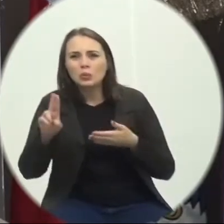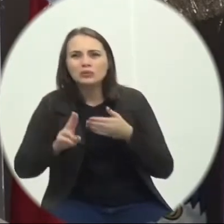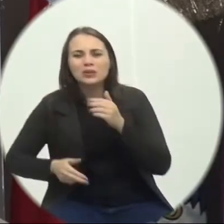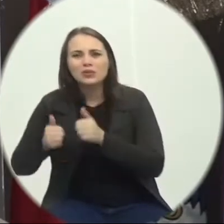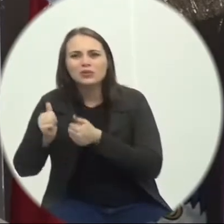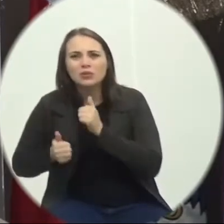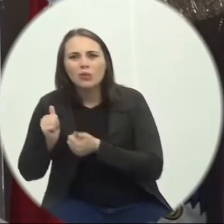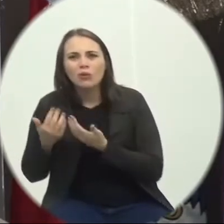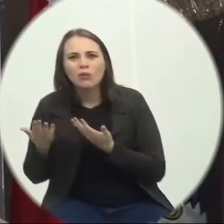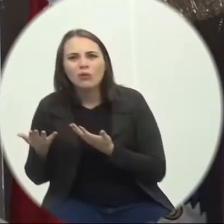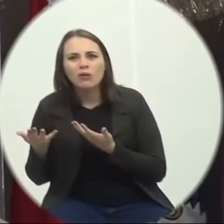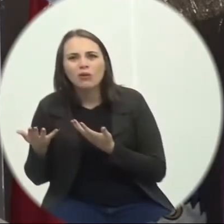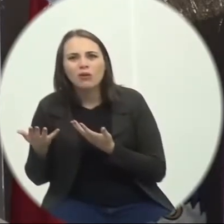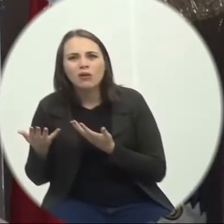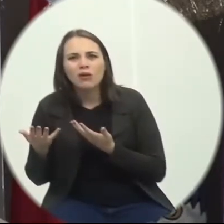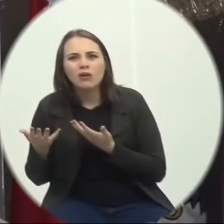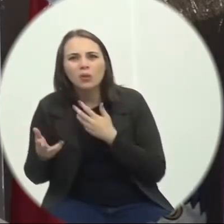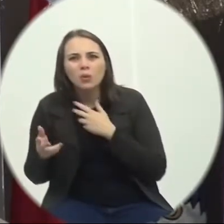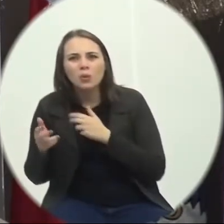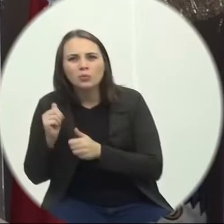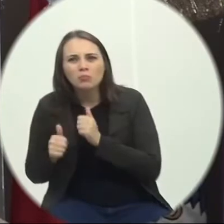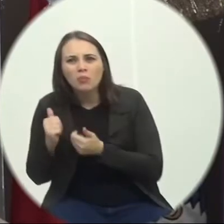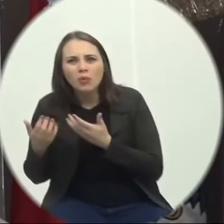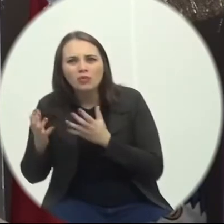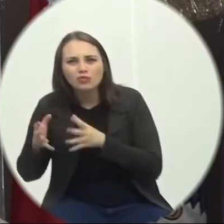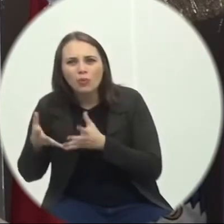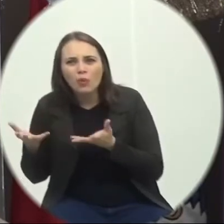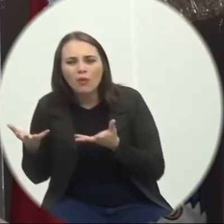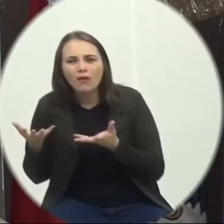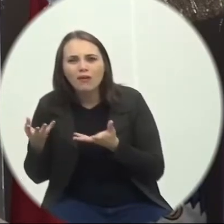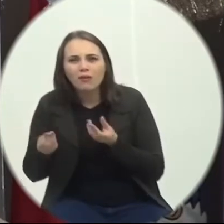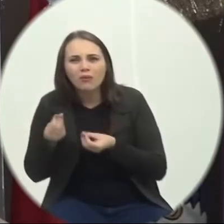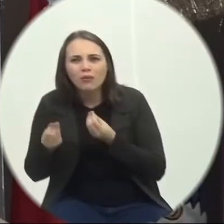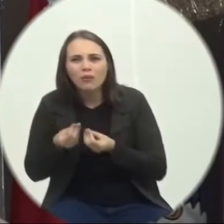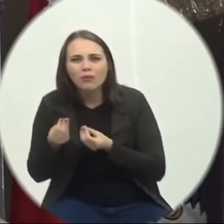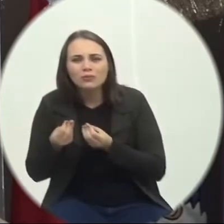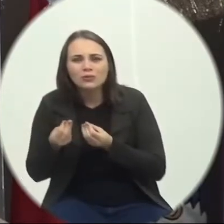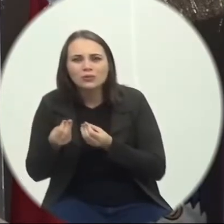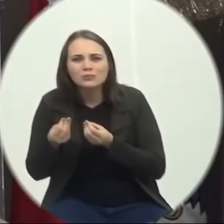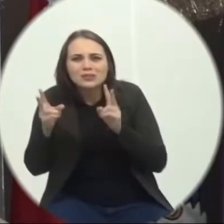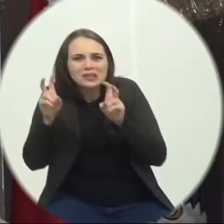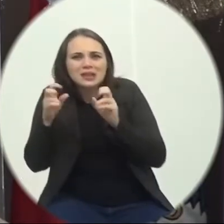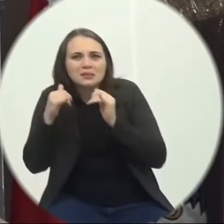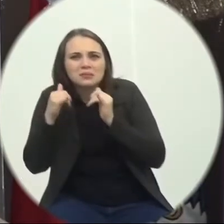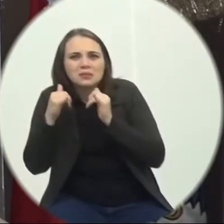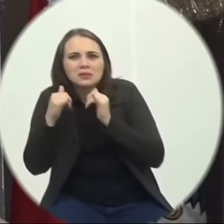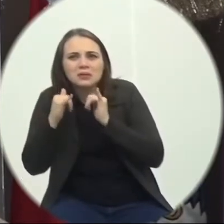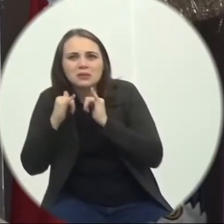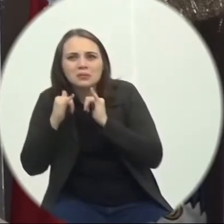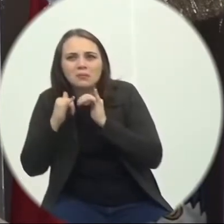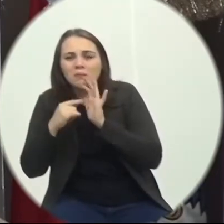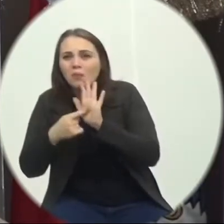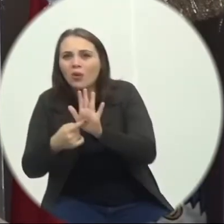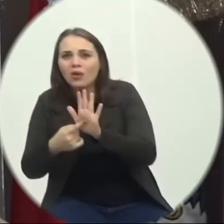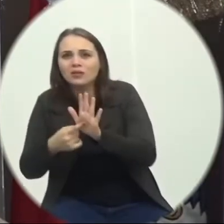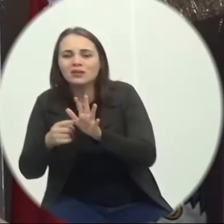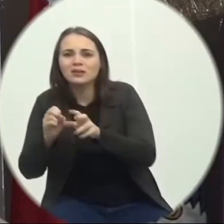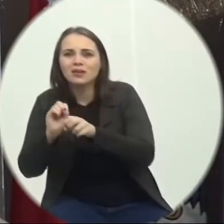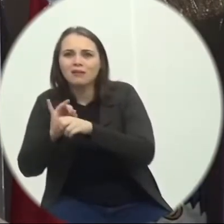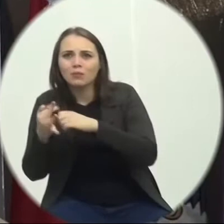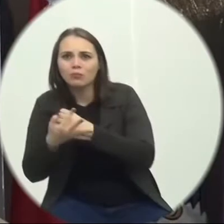futebol O esporte Como pano de fundo Para transmissão É uma crise De